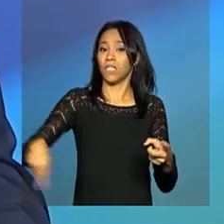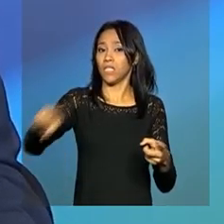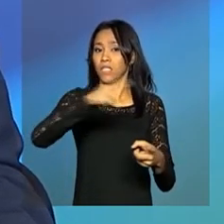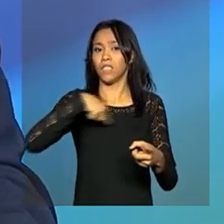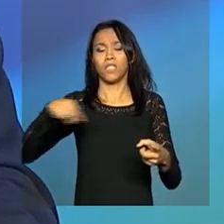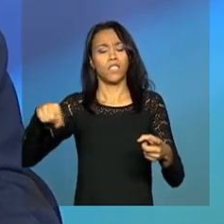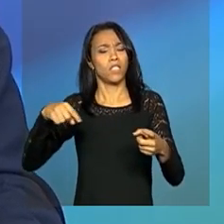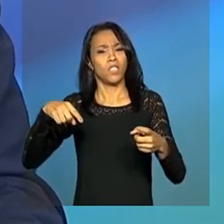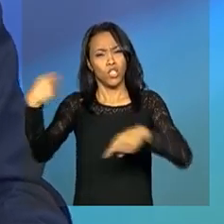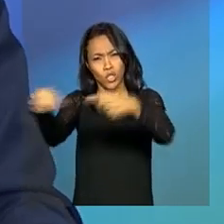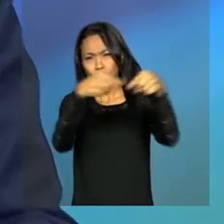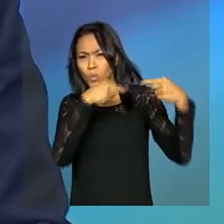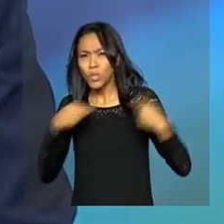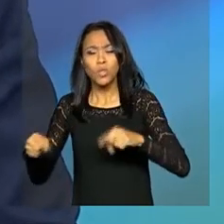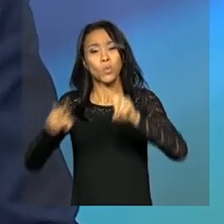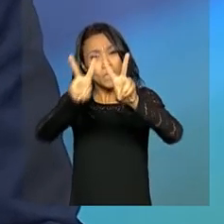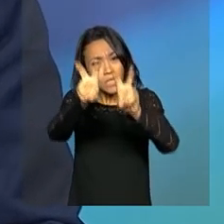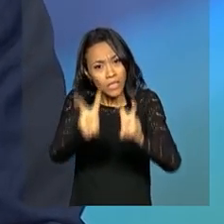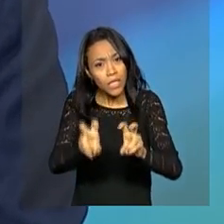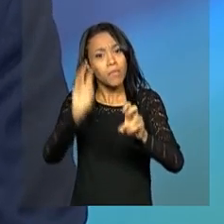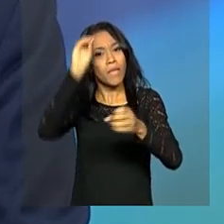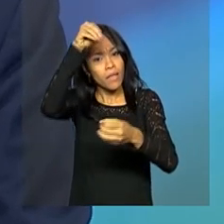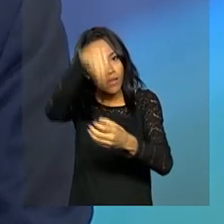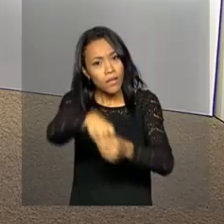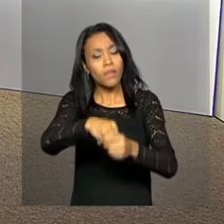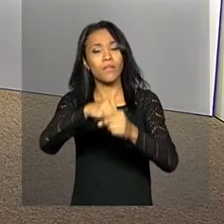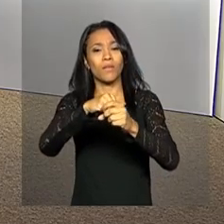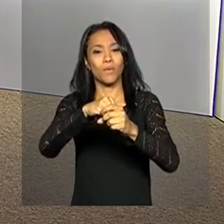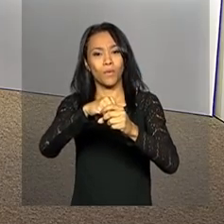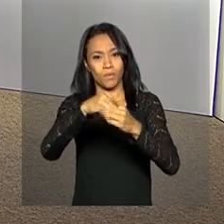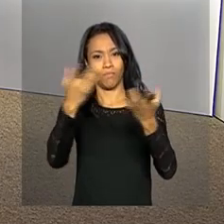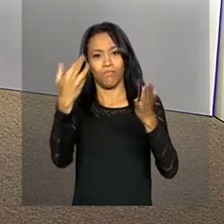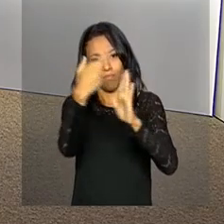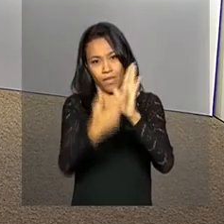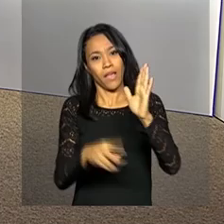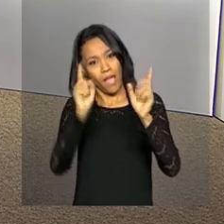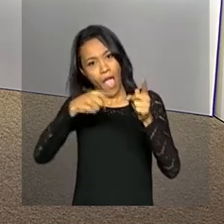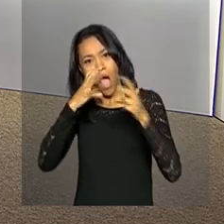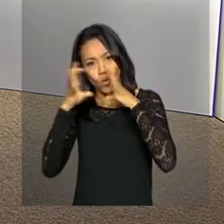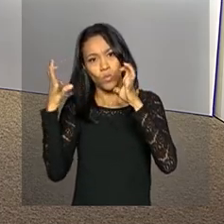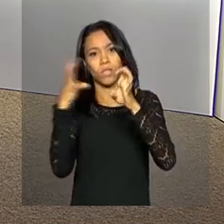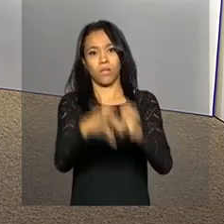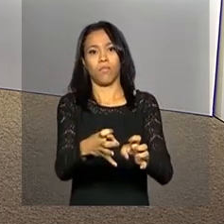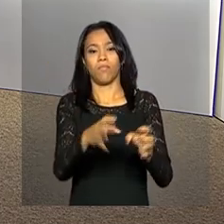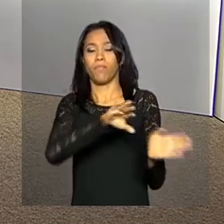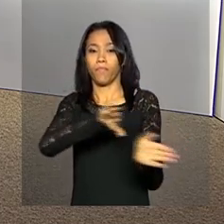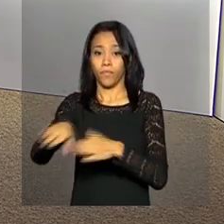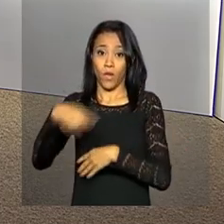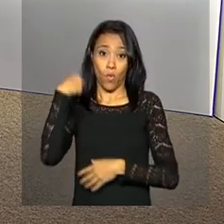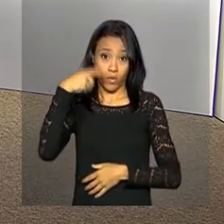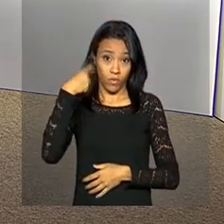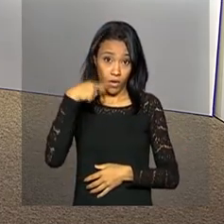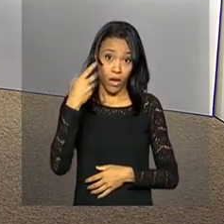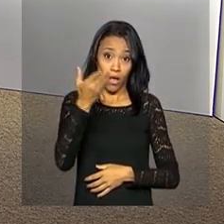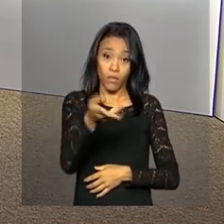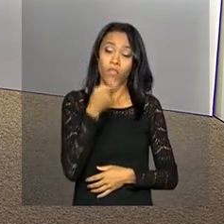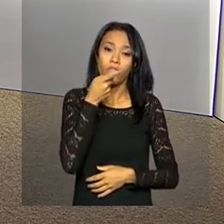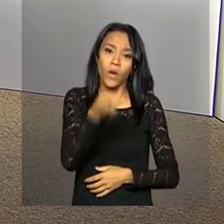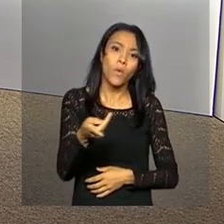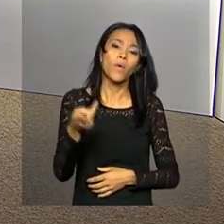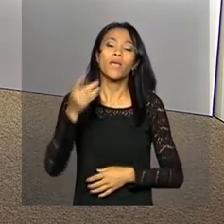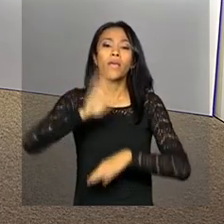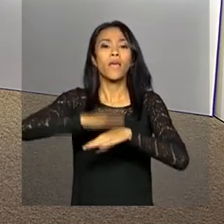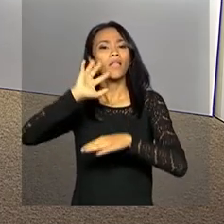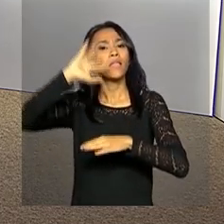fatos que são o objeto da acusação. Para o advogado-geral da União, a decisão da Câmara dos